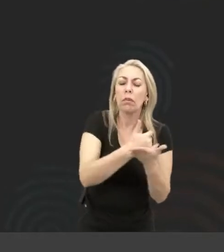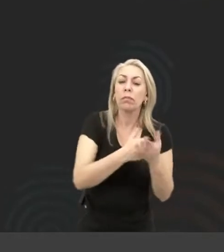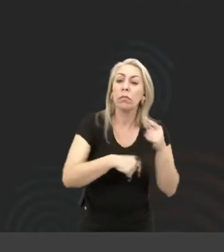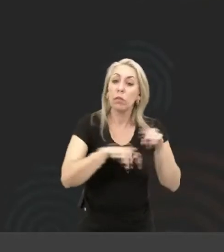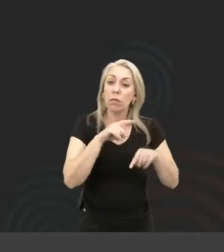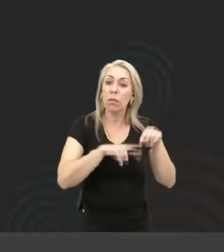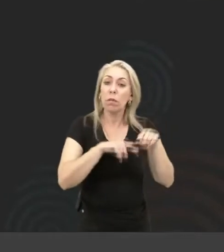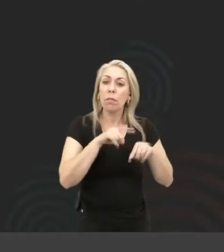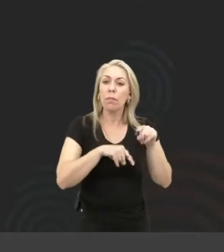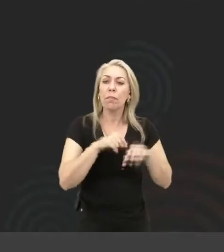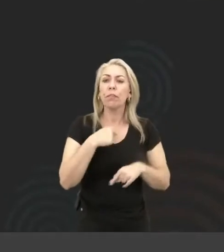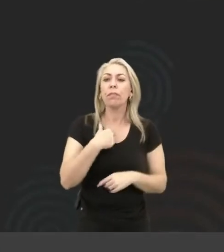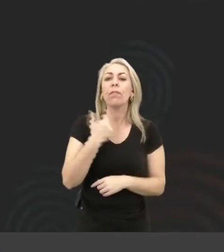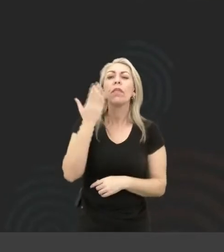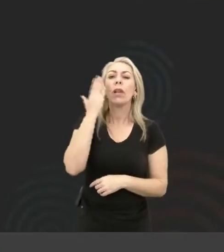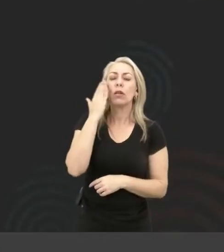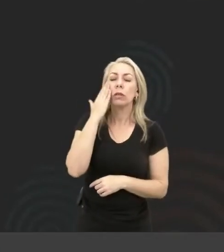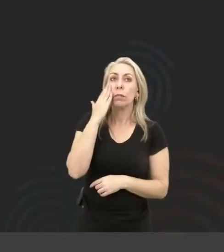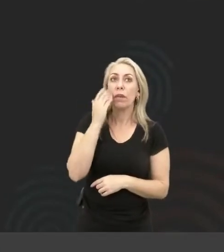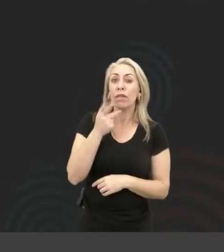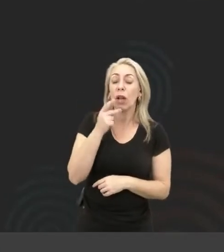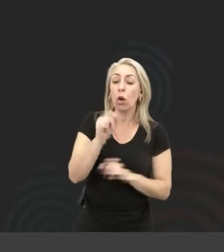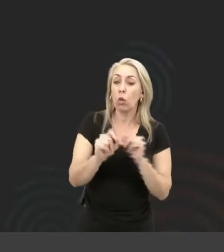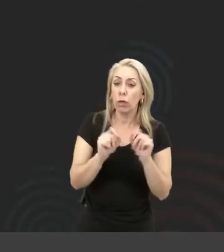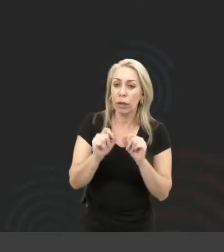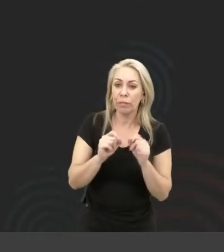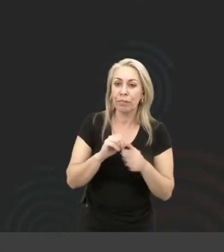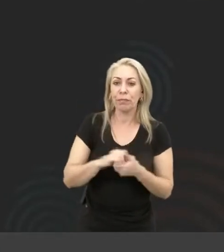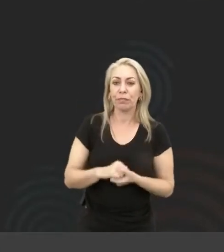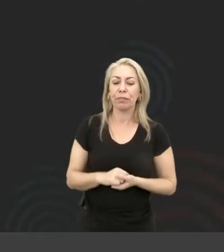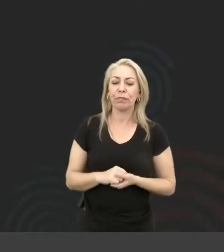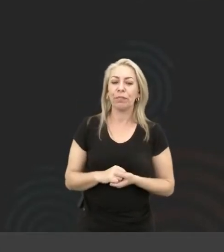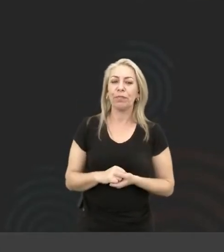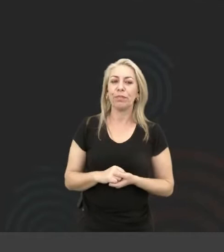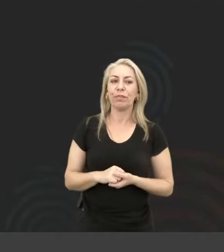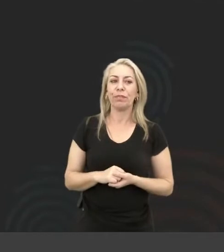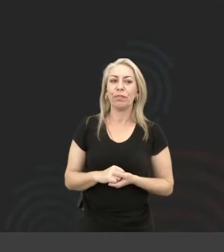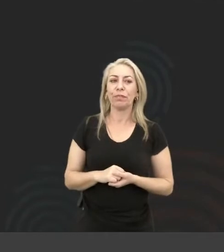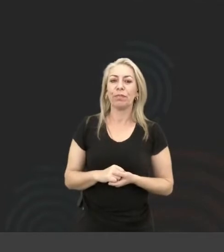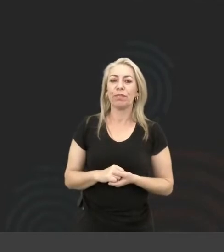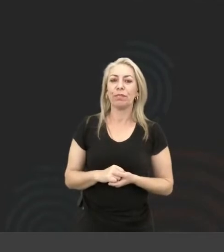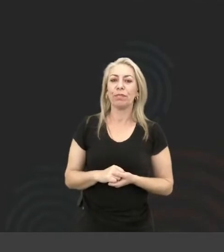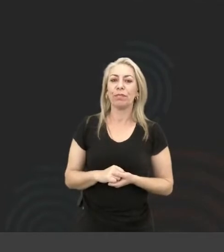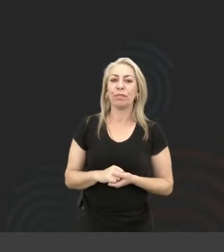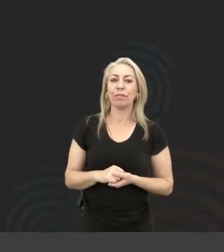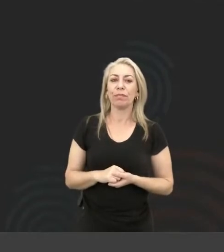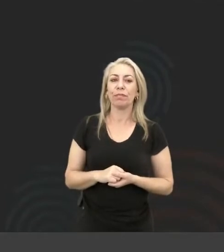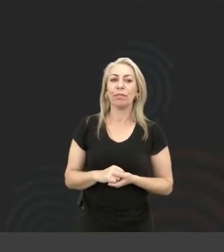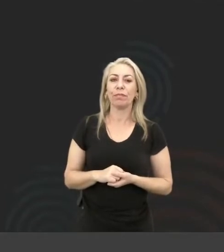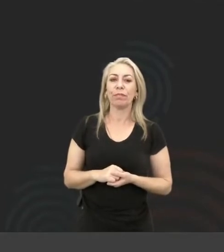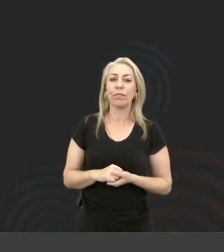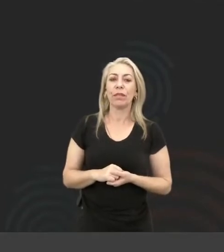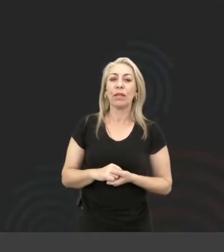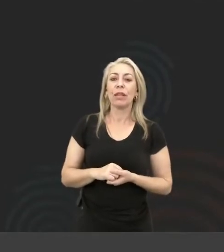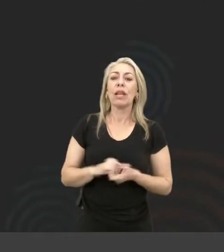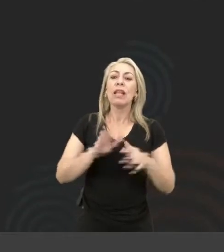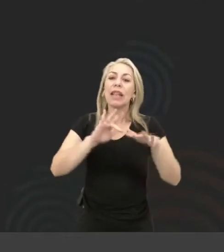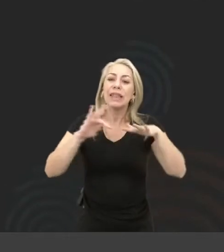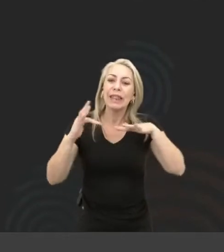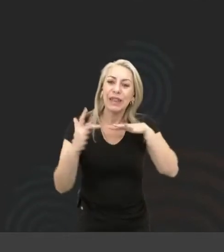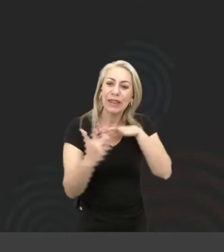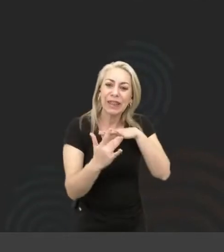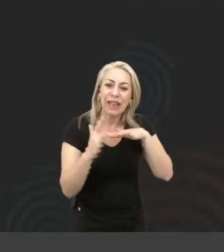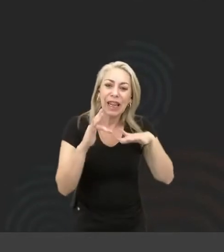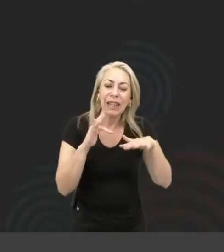E eu sabia dizer o seguinte, olha, nas redes sociais